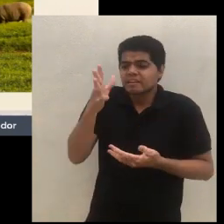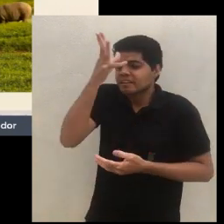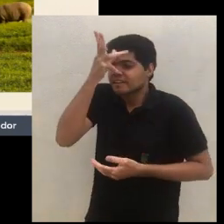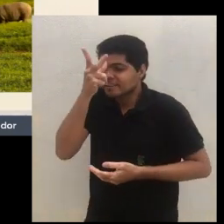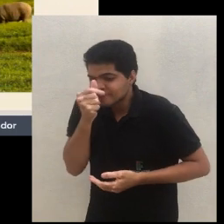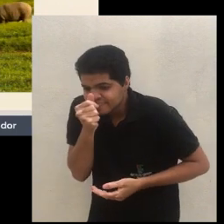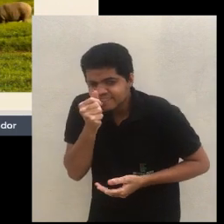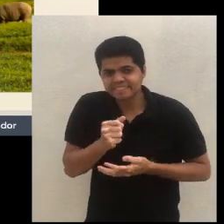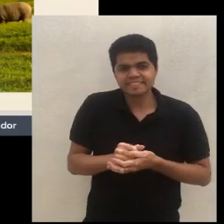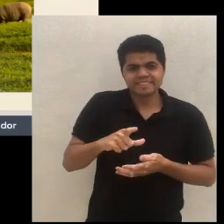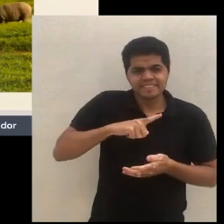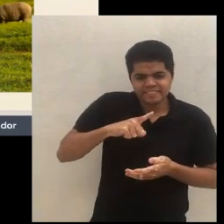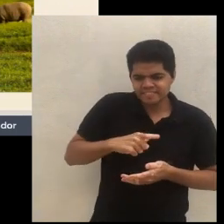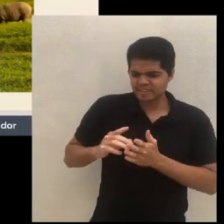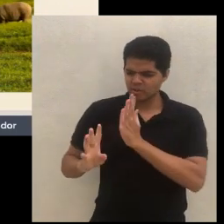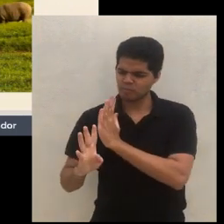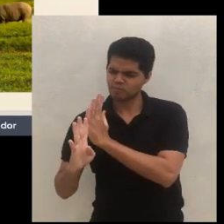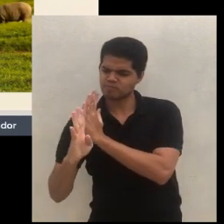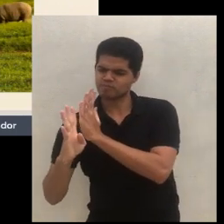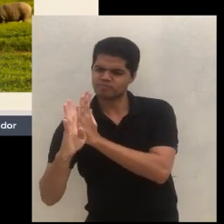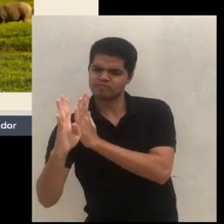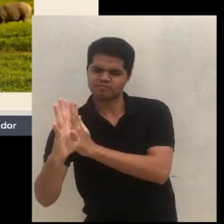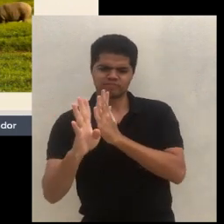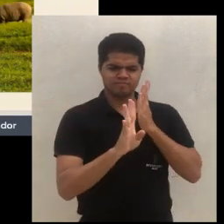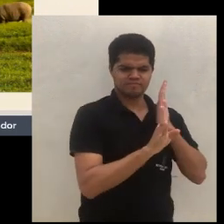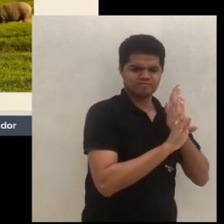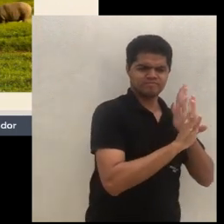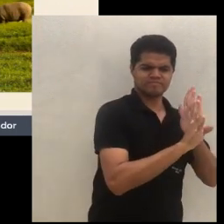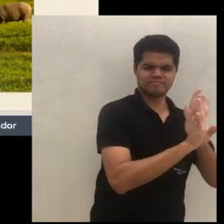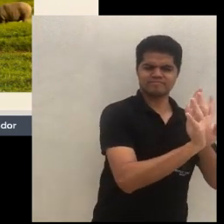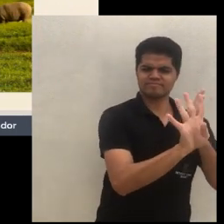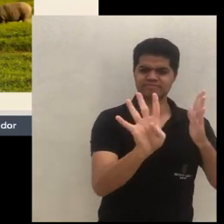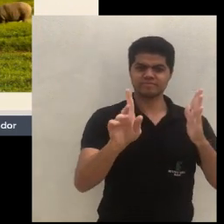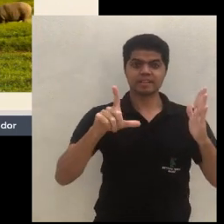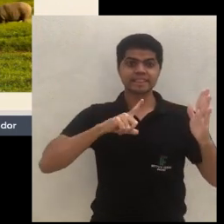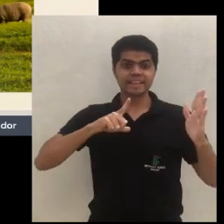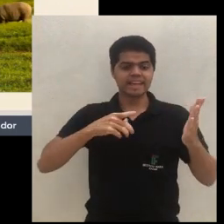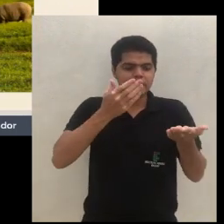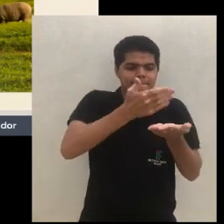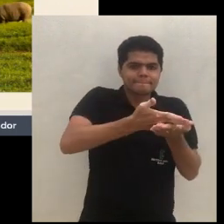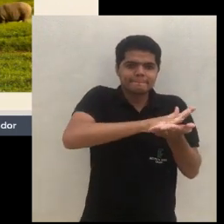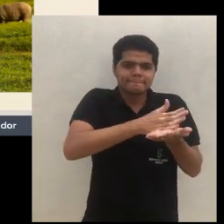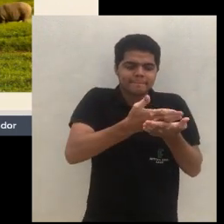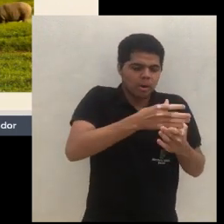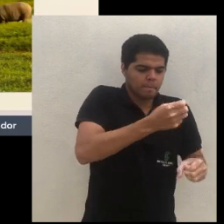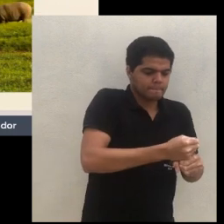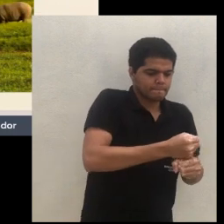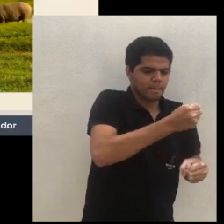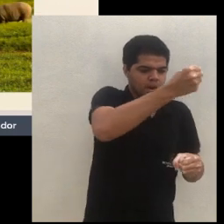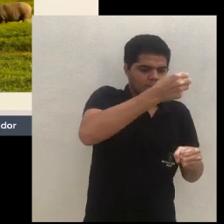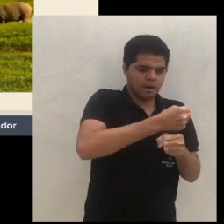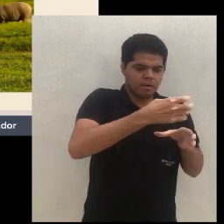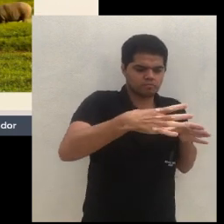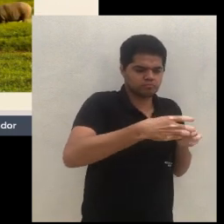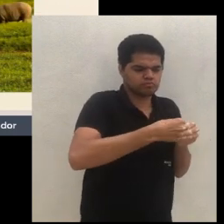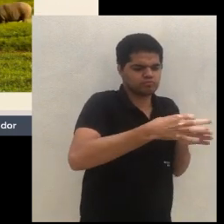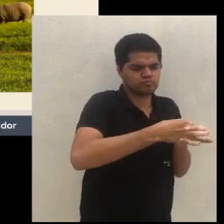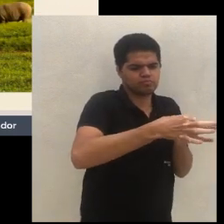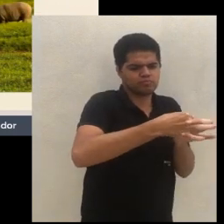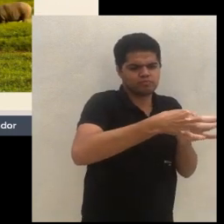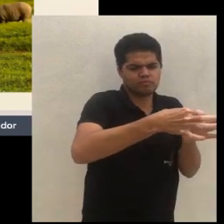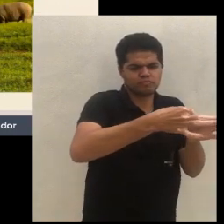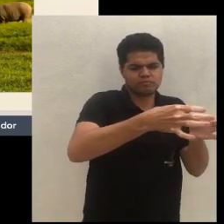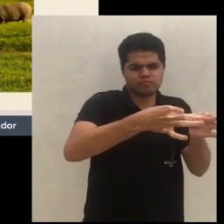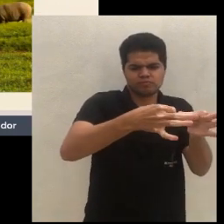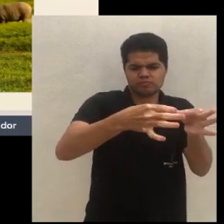fazer uma cerca, e eu vi com um agricultor aqui, uma cerca super interessante, feita com a maniva da mandioca. Ele sai entrelaçando